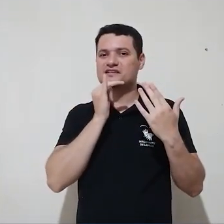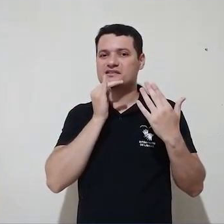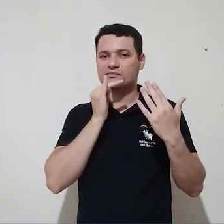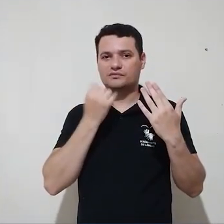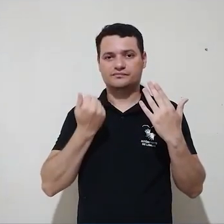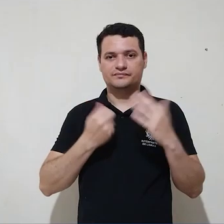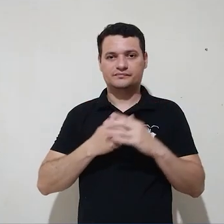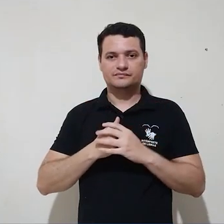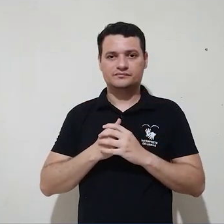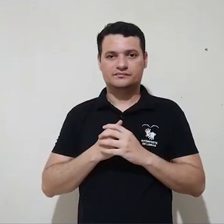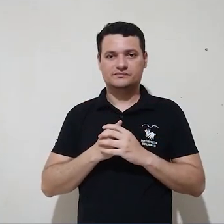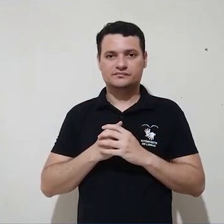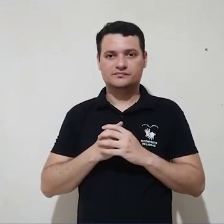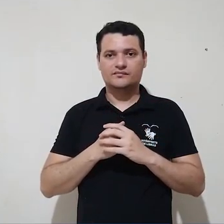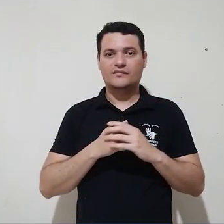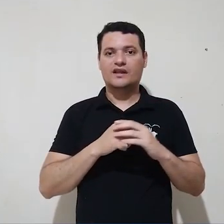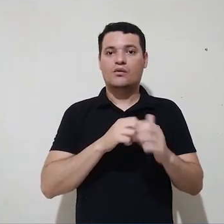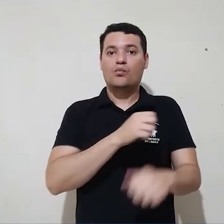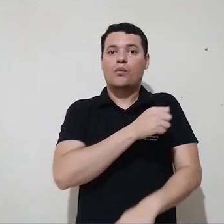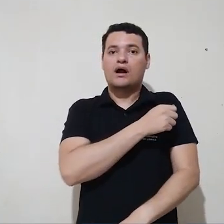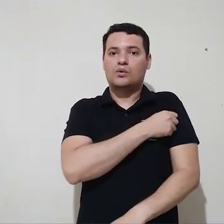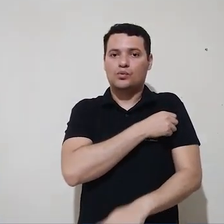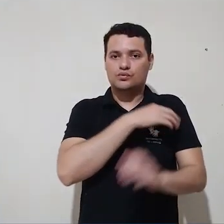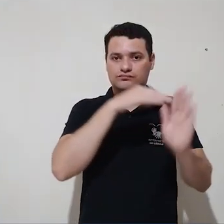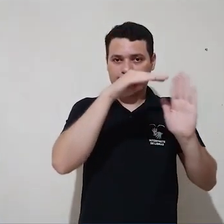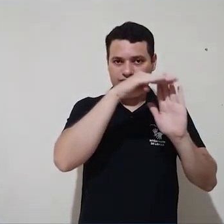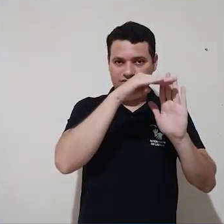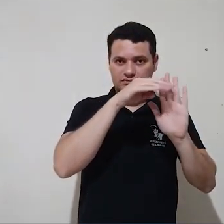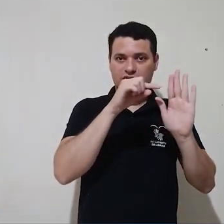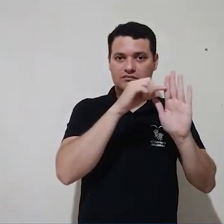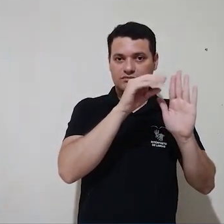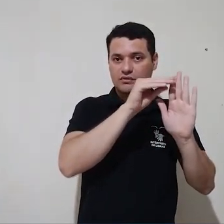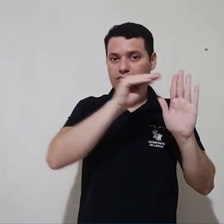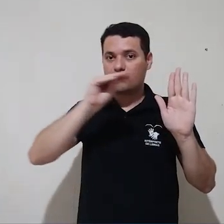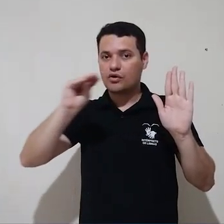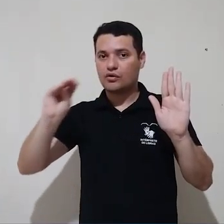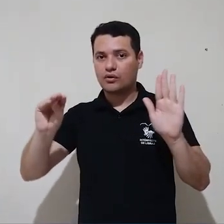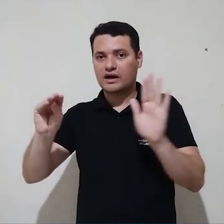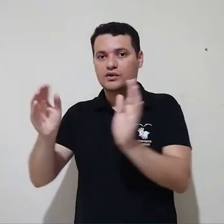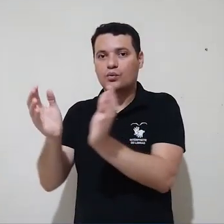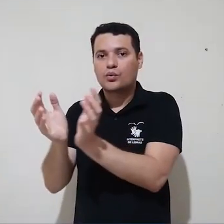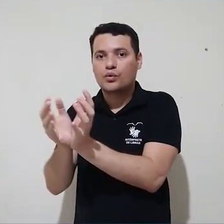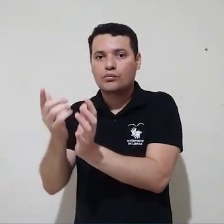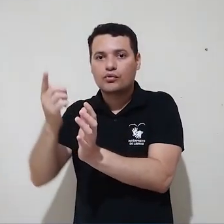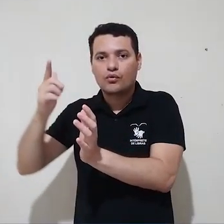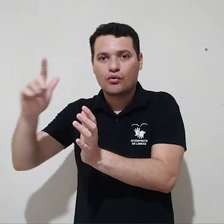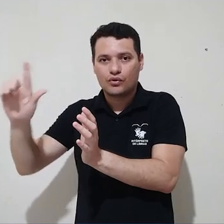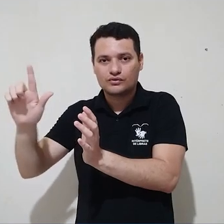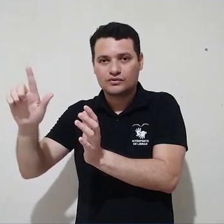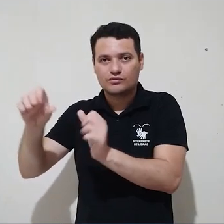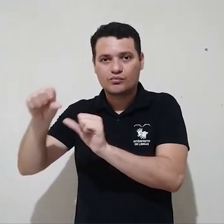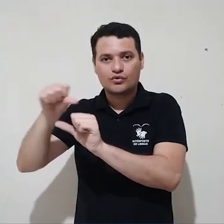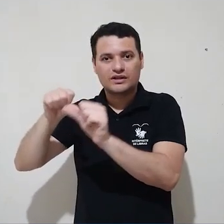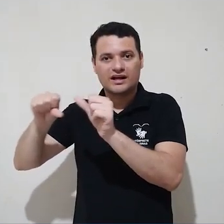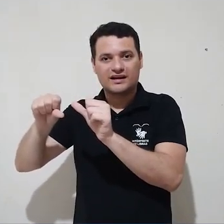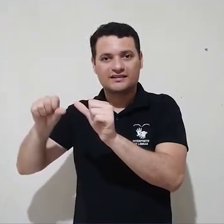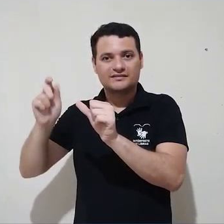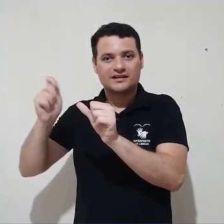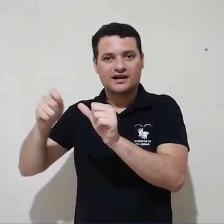e poderíamos, por exemplo, inserir este aluno em um segundo grupo,